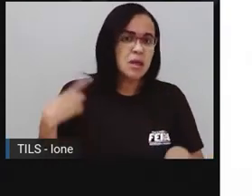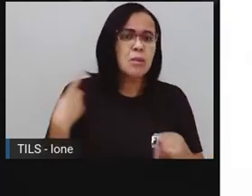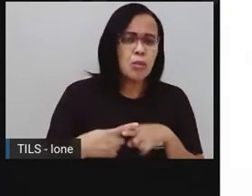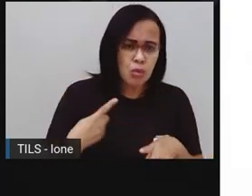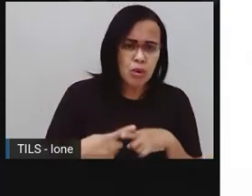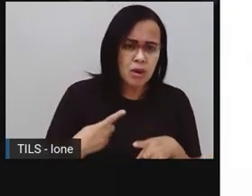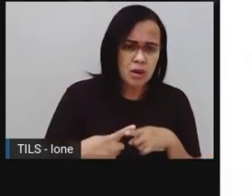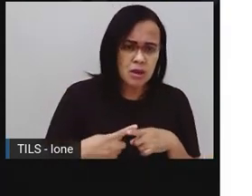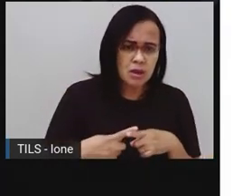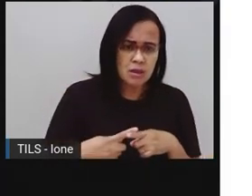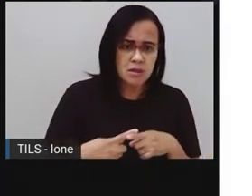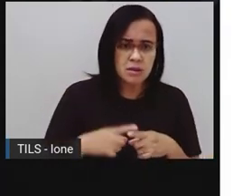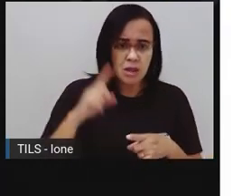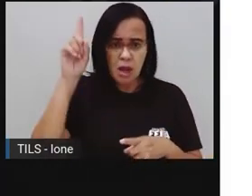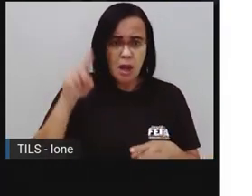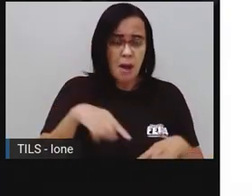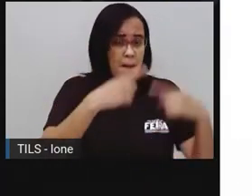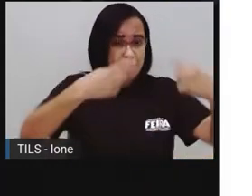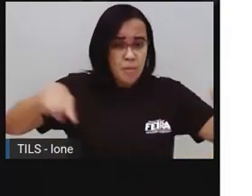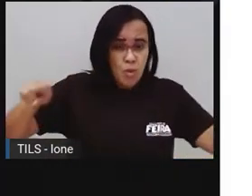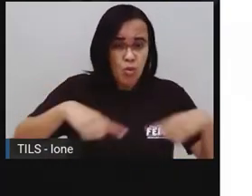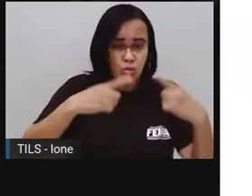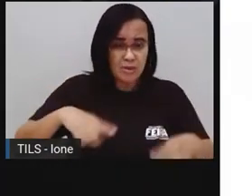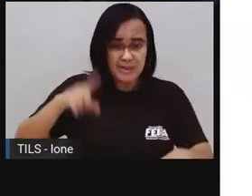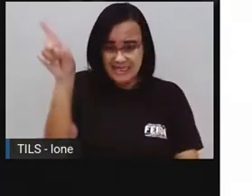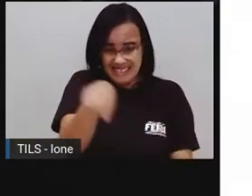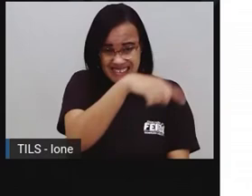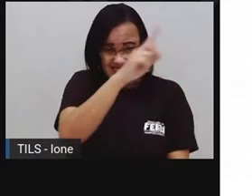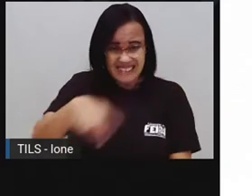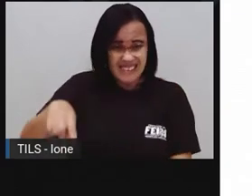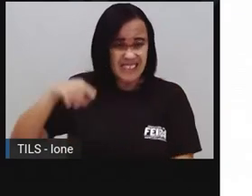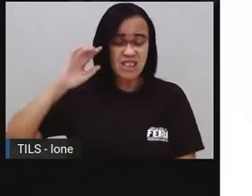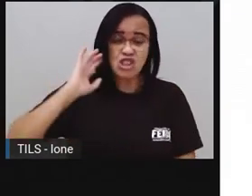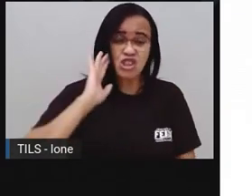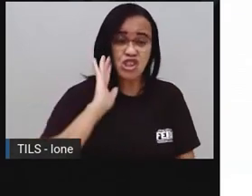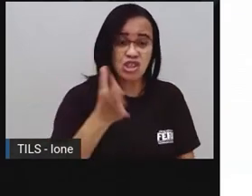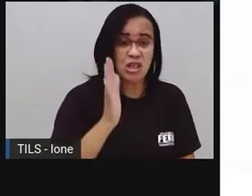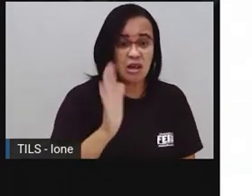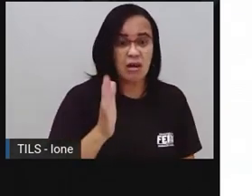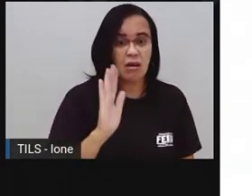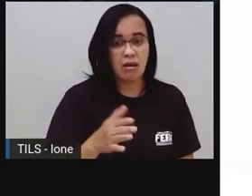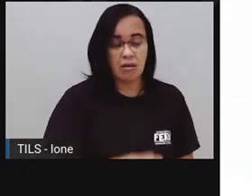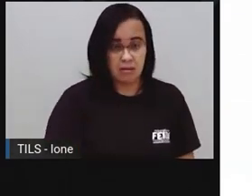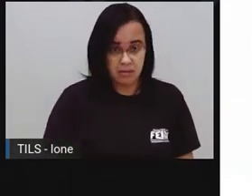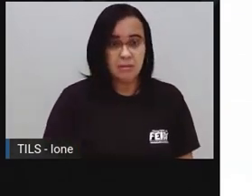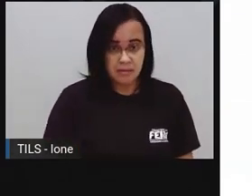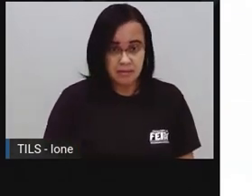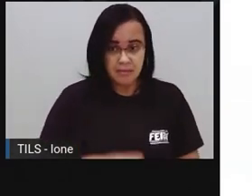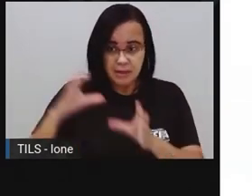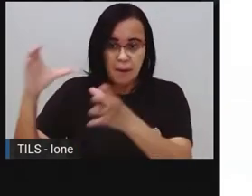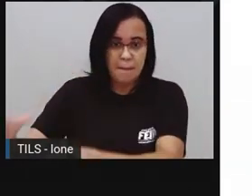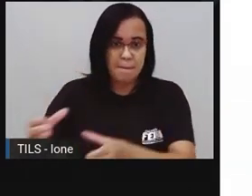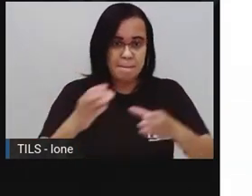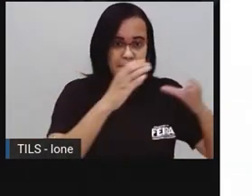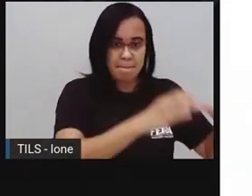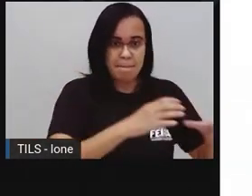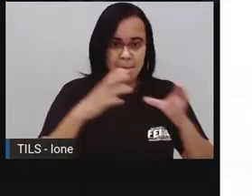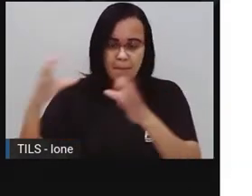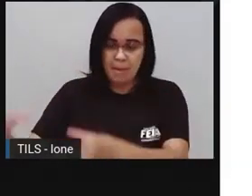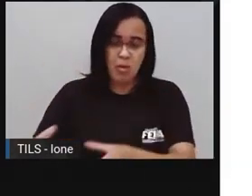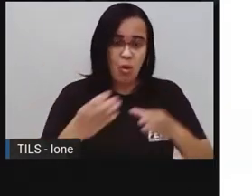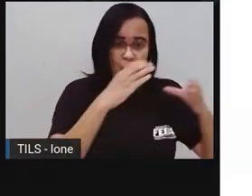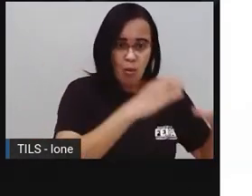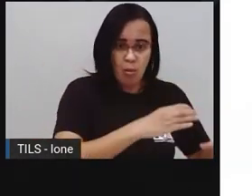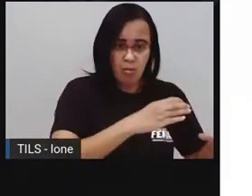embargados também ultrapassa a marca. No total, 18 aparelhamentos do tipo foram retirados de circulação.